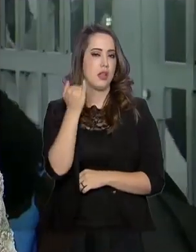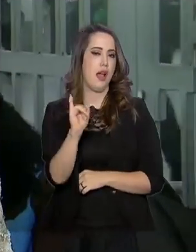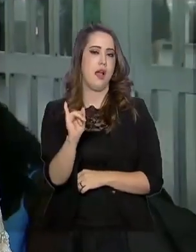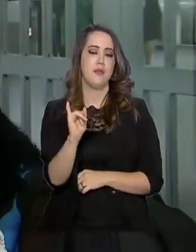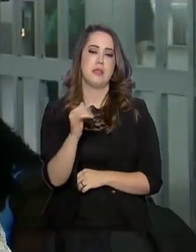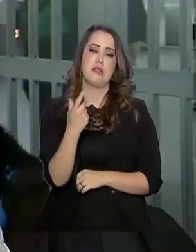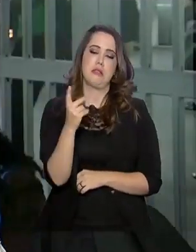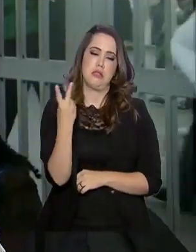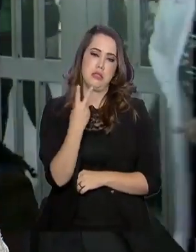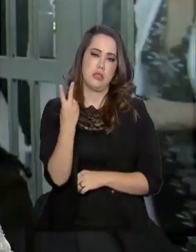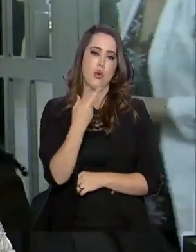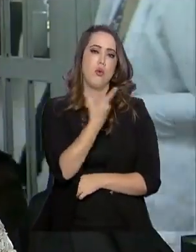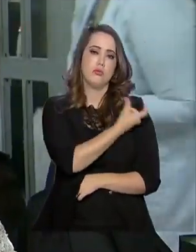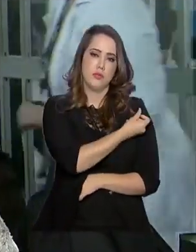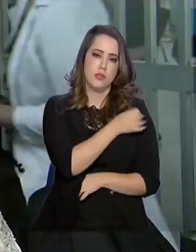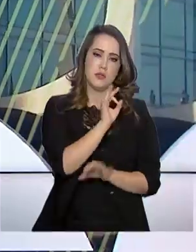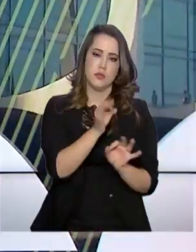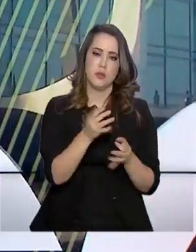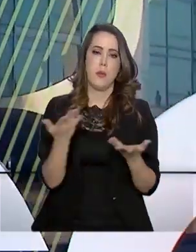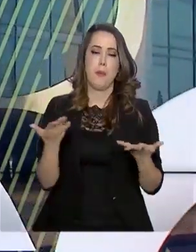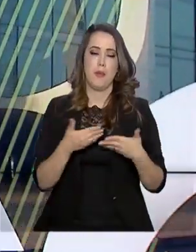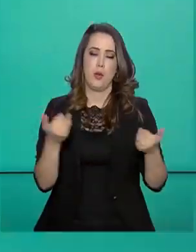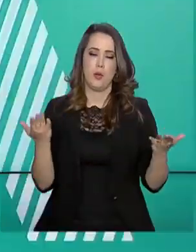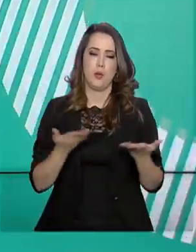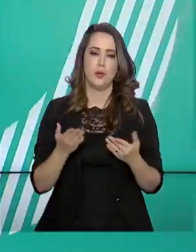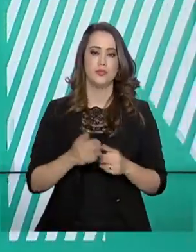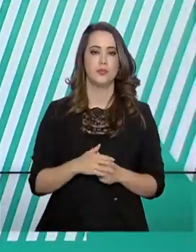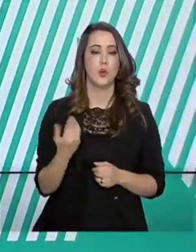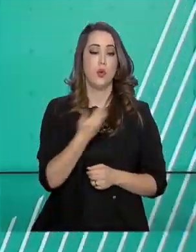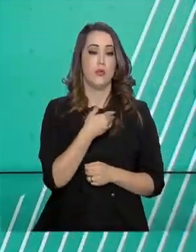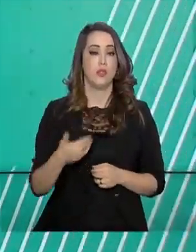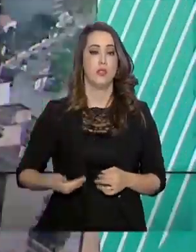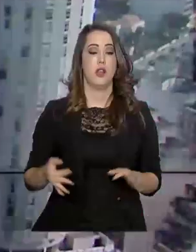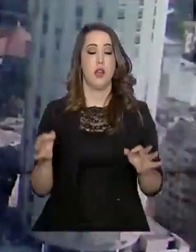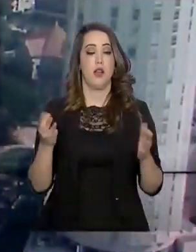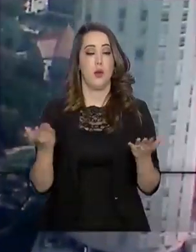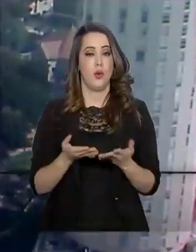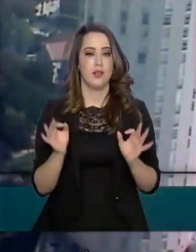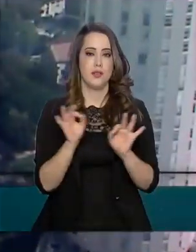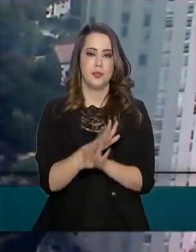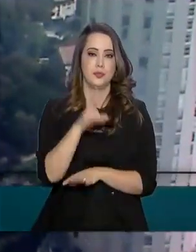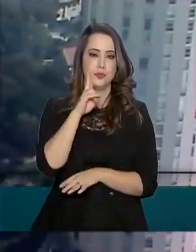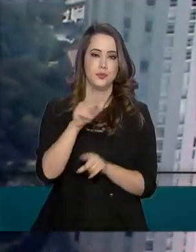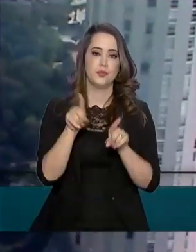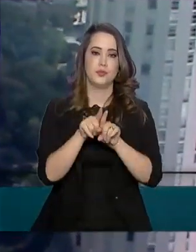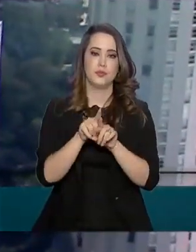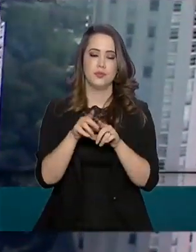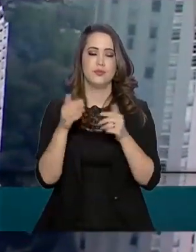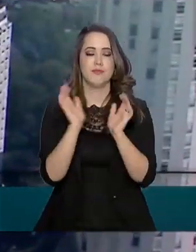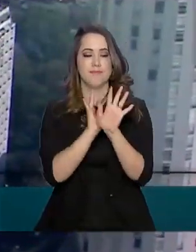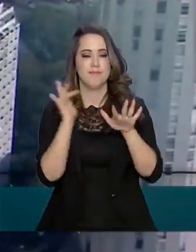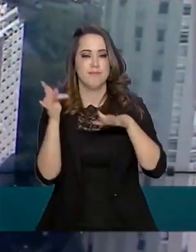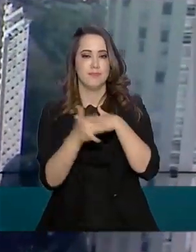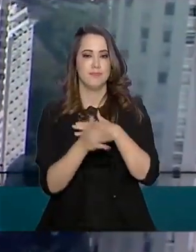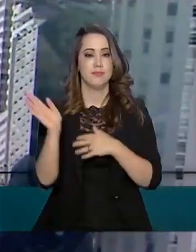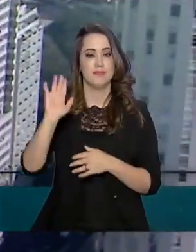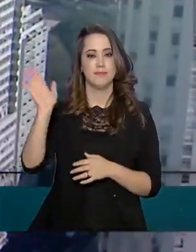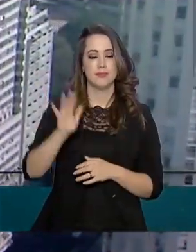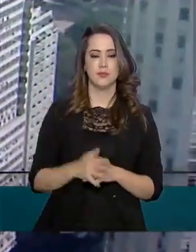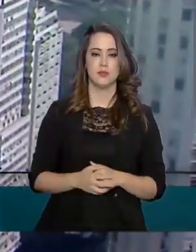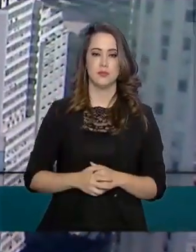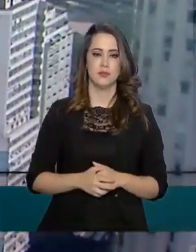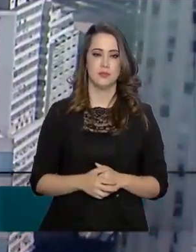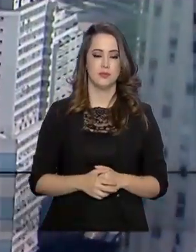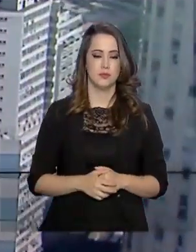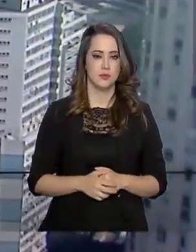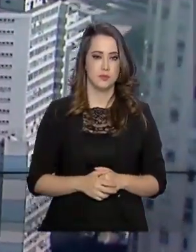ninguém nunca lembra. Melhor tomar agora. O Governo Agora fica por aqui. Continue nos acompanhando também pelas redes sociais. Uma